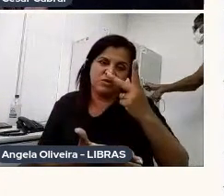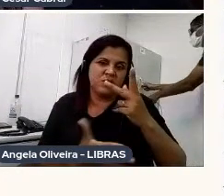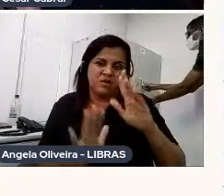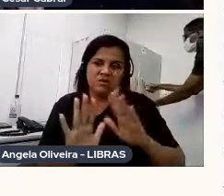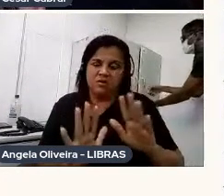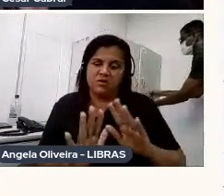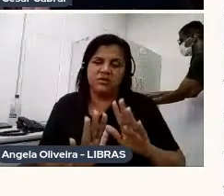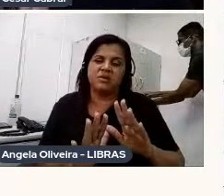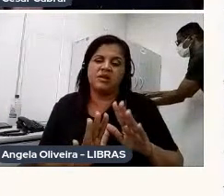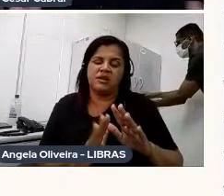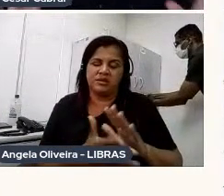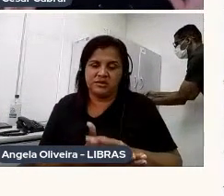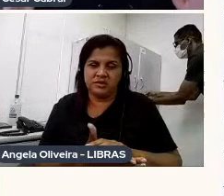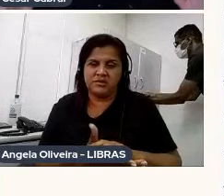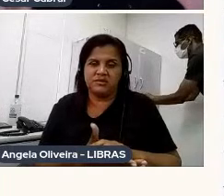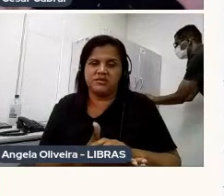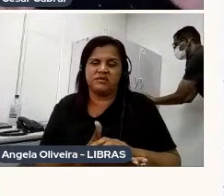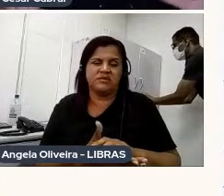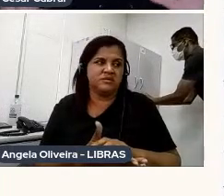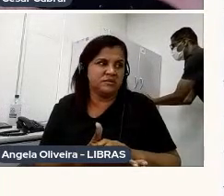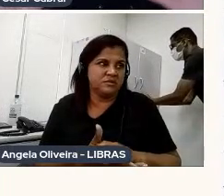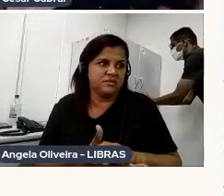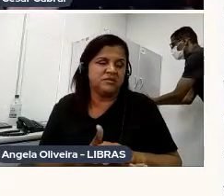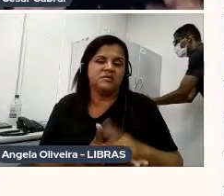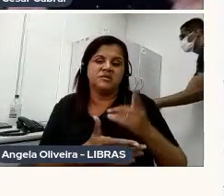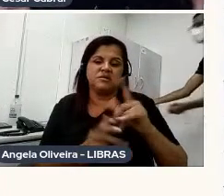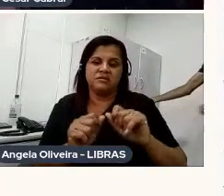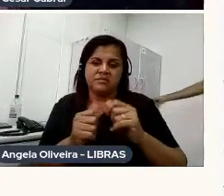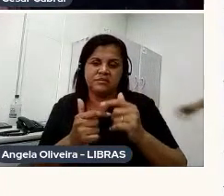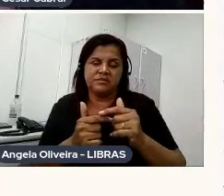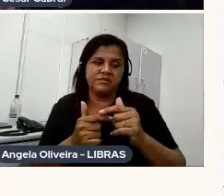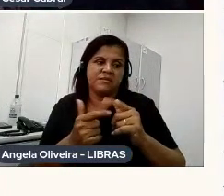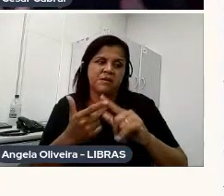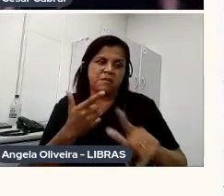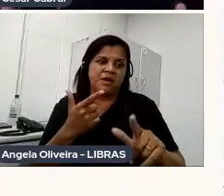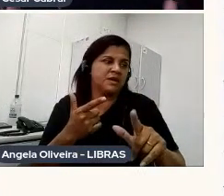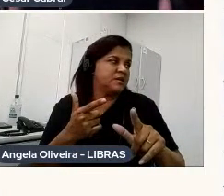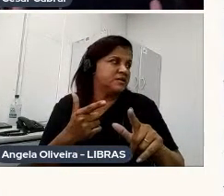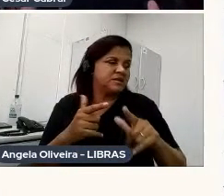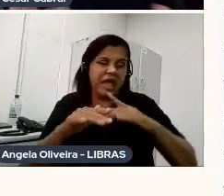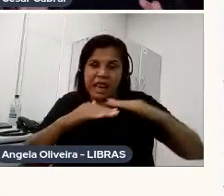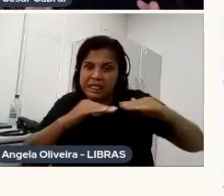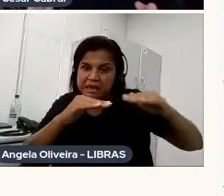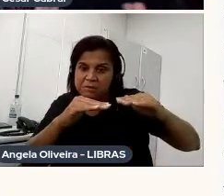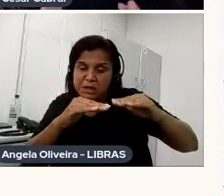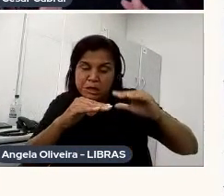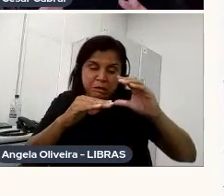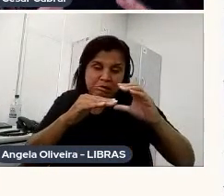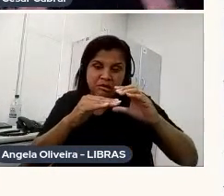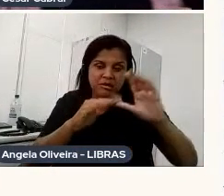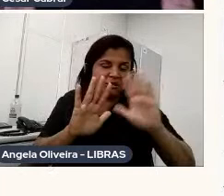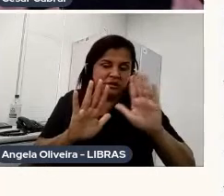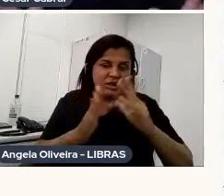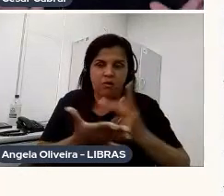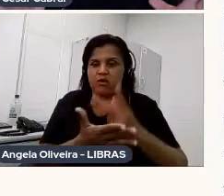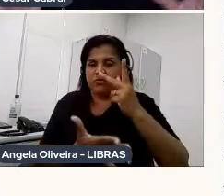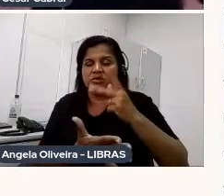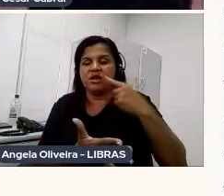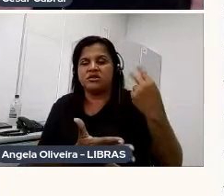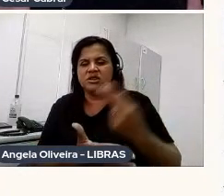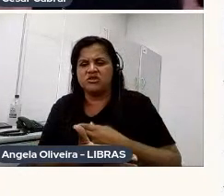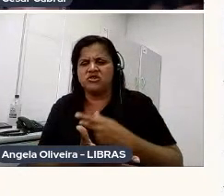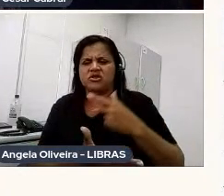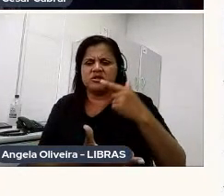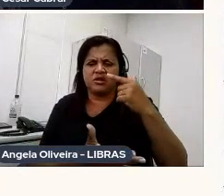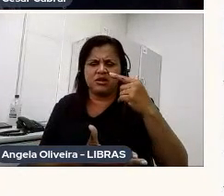acontece de alguém chutar, obviamente, mas aquela tremidinha, um desfoque, isso não acontece, né, a gente tem um set muito mais sob